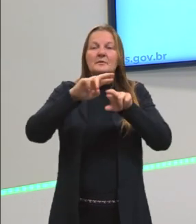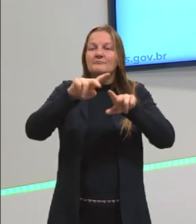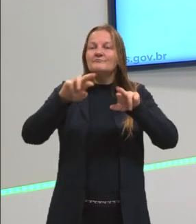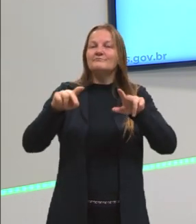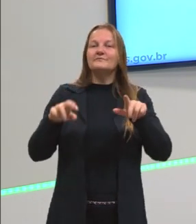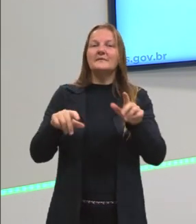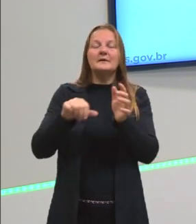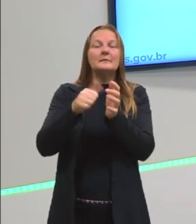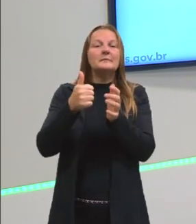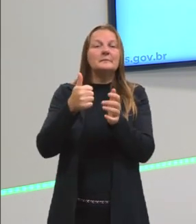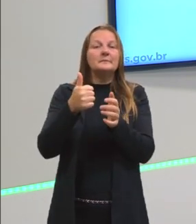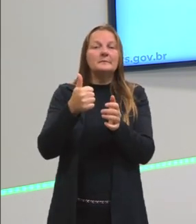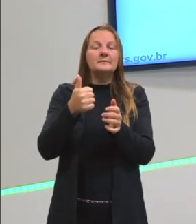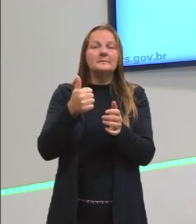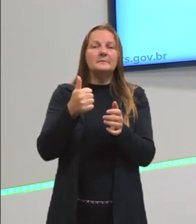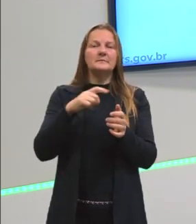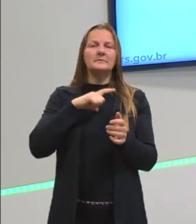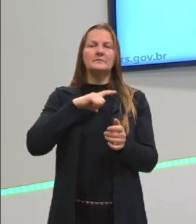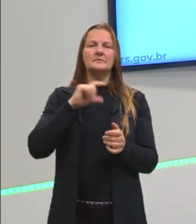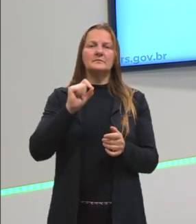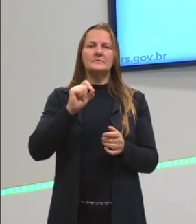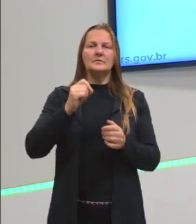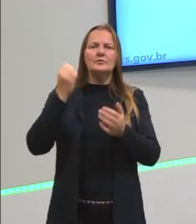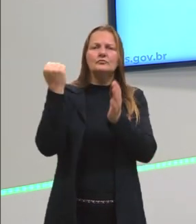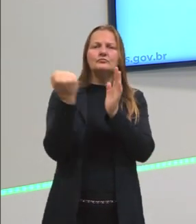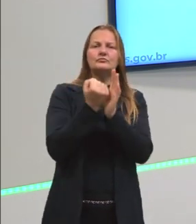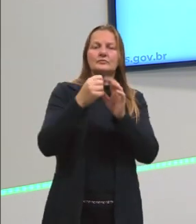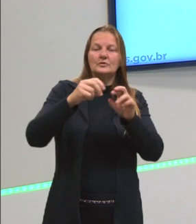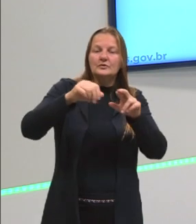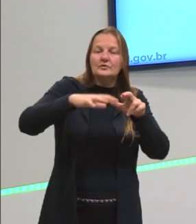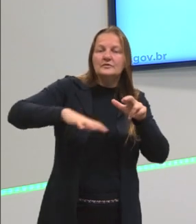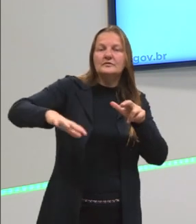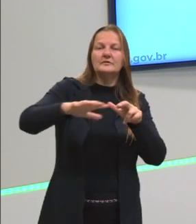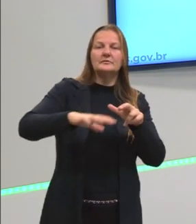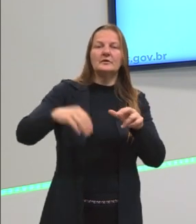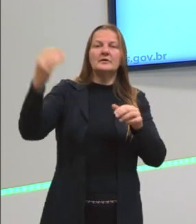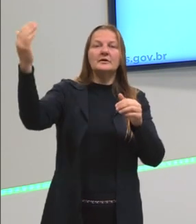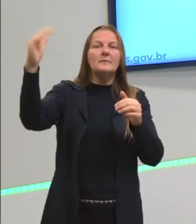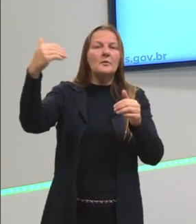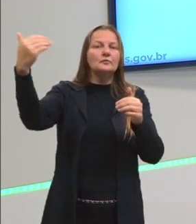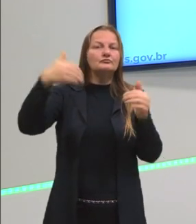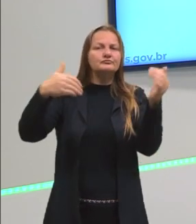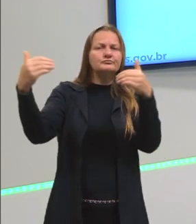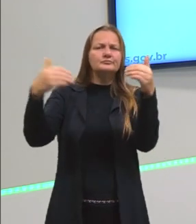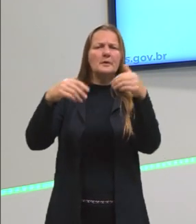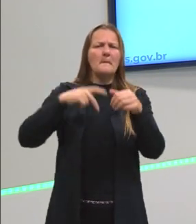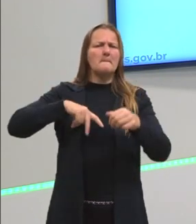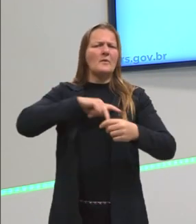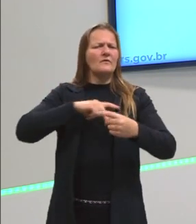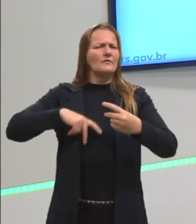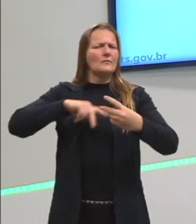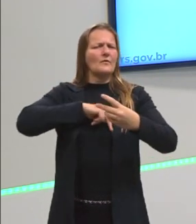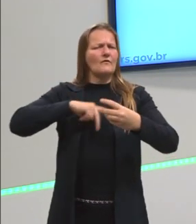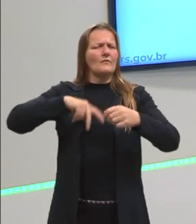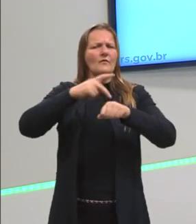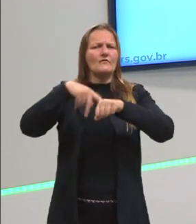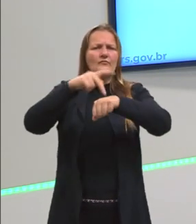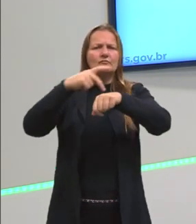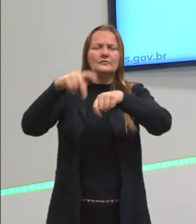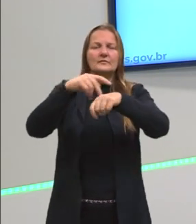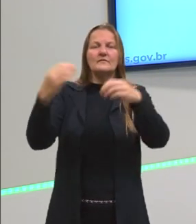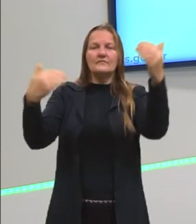primeiro, é demarcado o território e, para cá, são trazidos muitos povos, né? O que isso